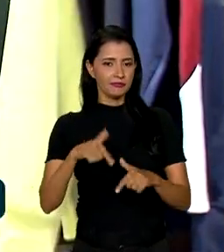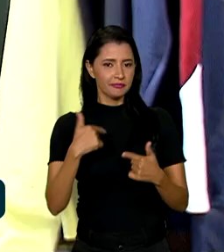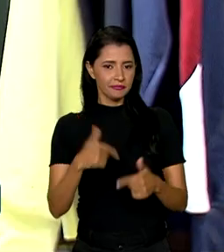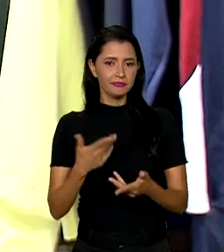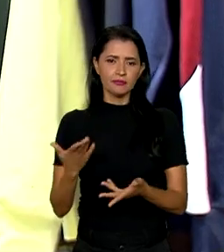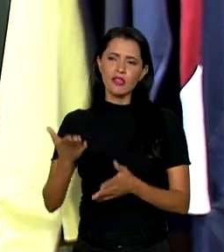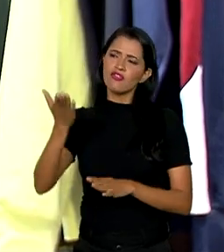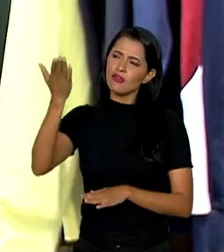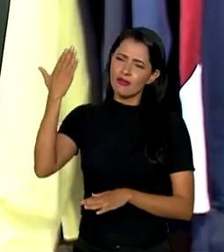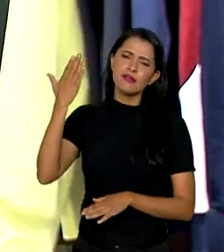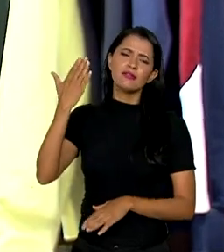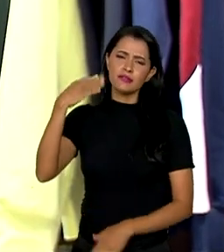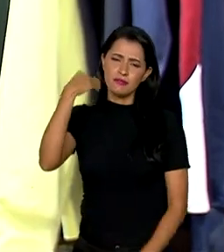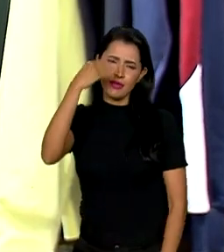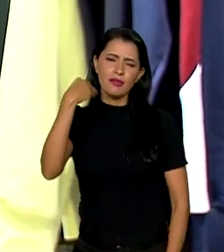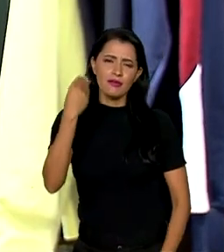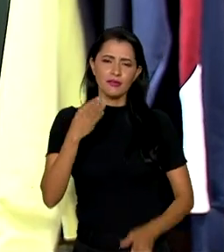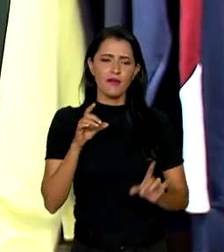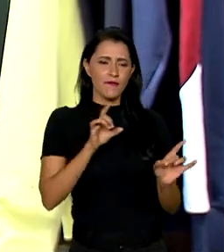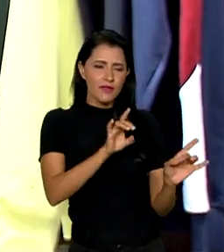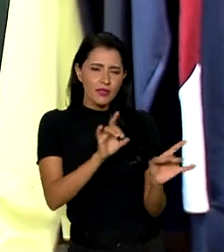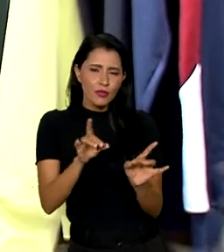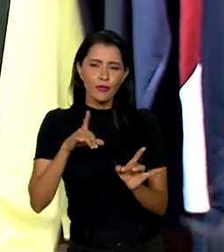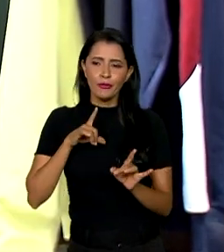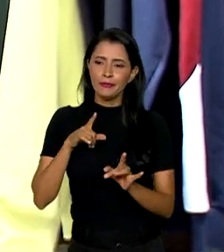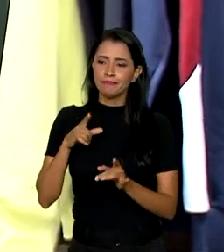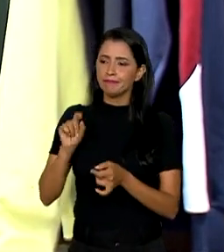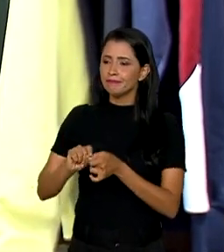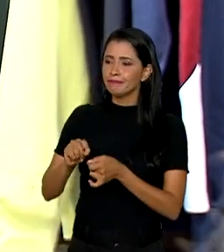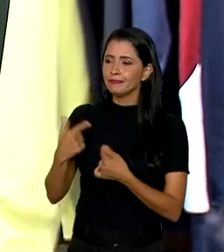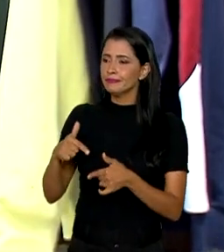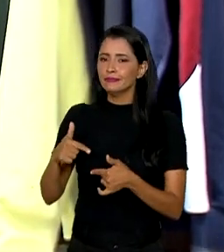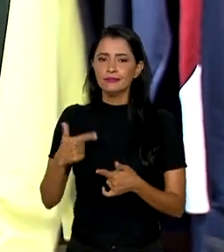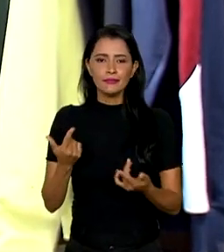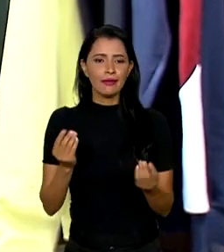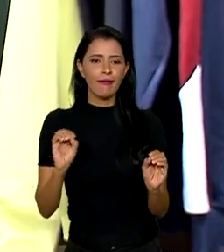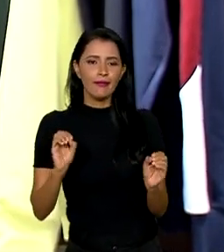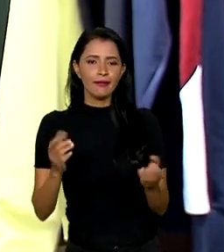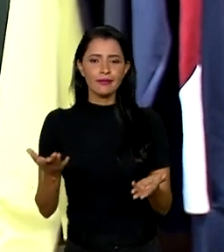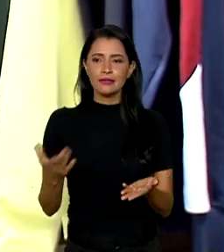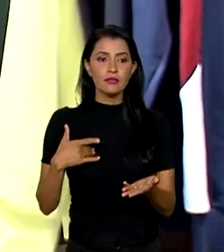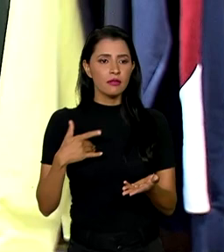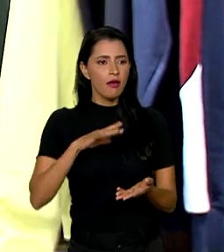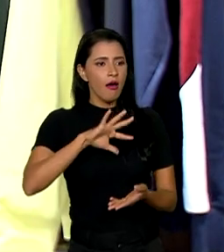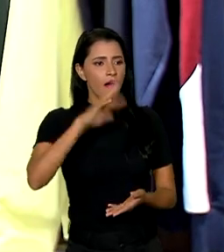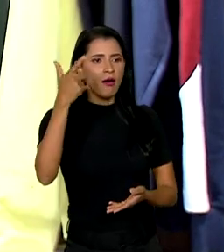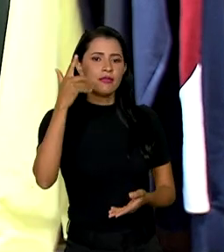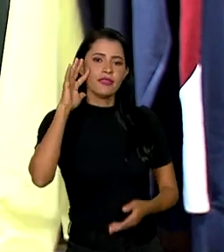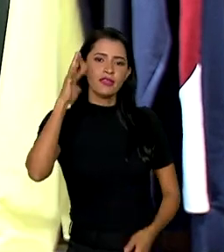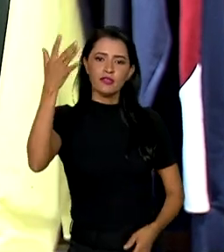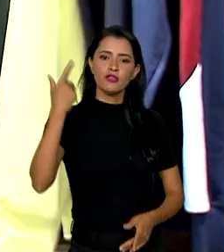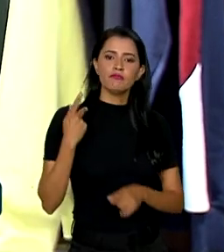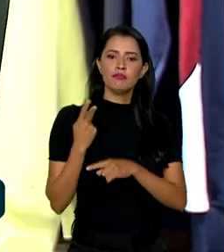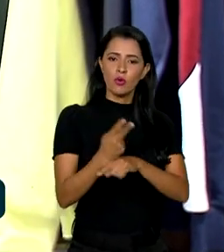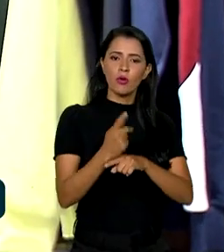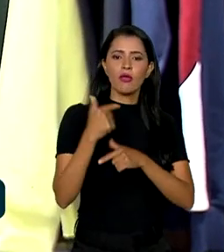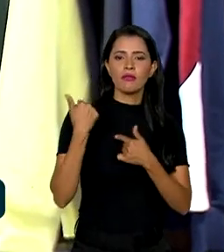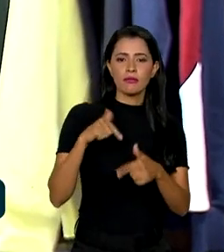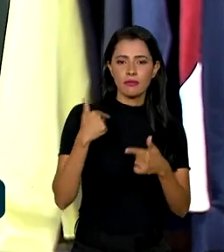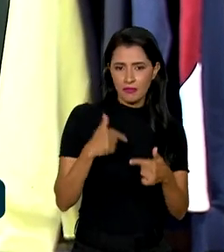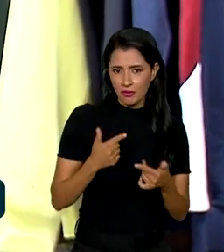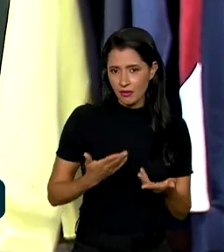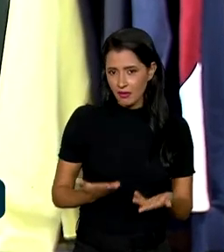experiência de vendedor e aí eu estava desempregado, aí de repente decidi procurar emprego